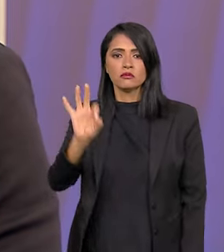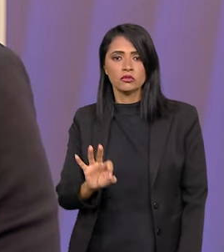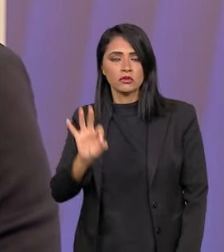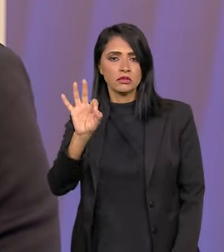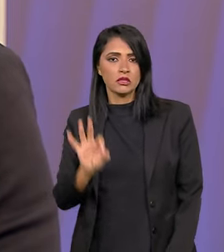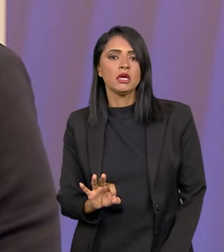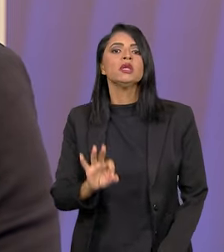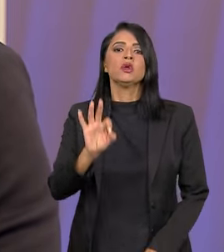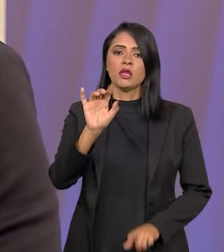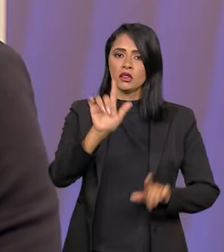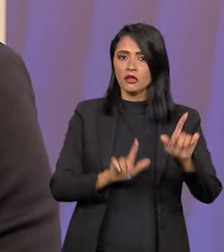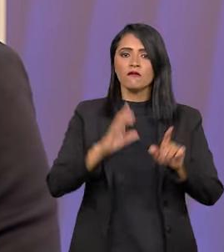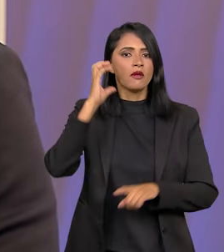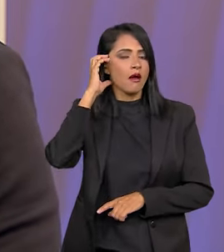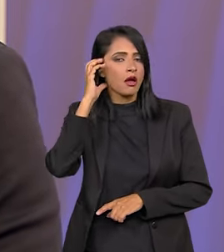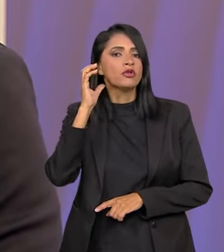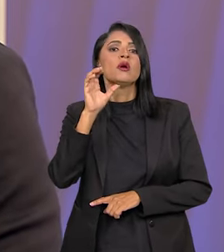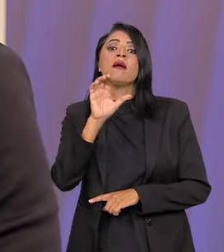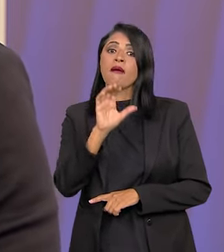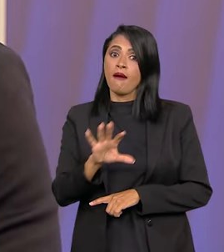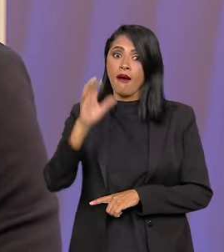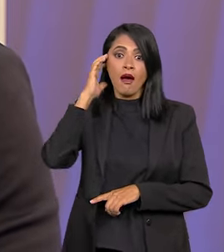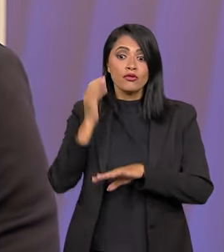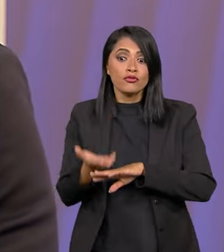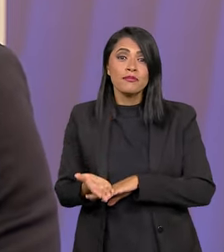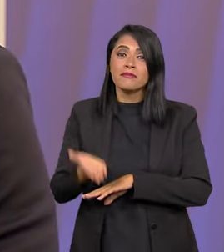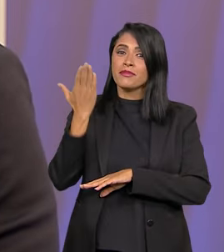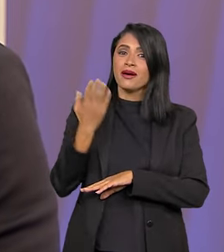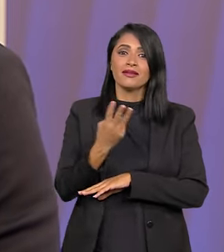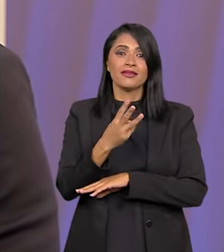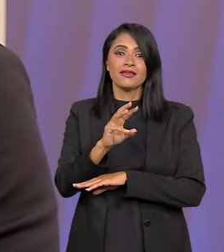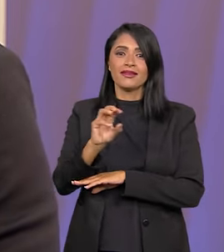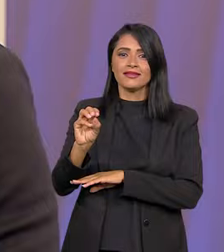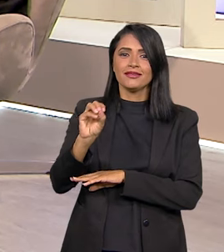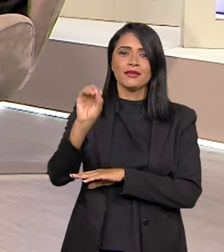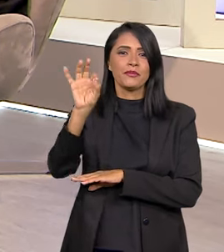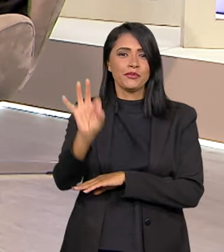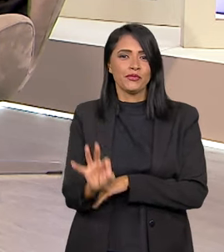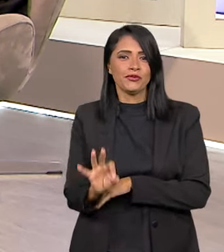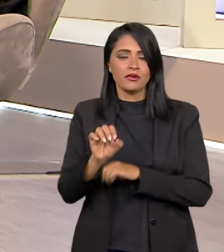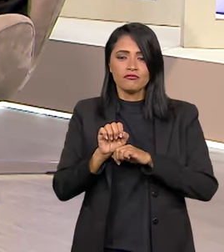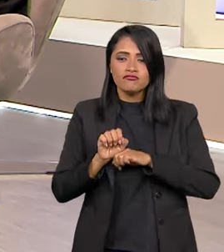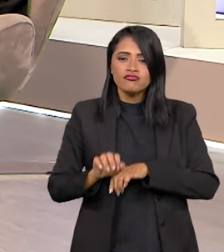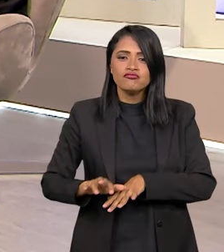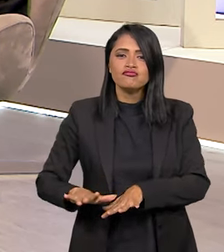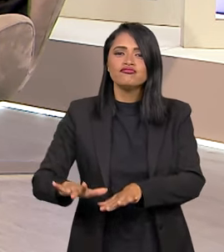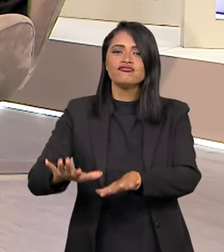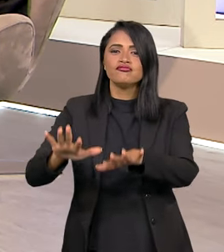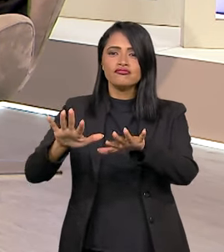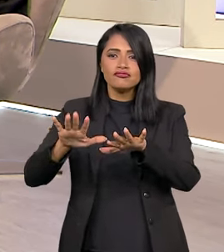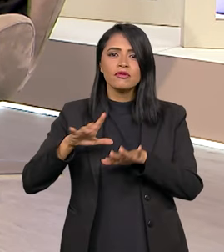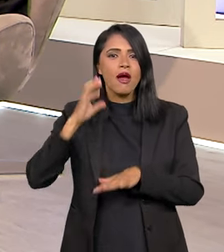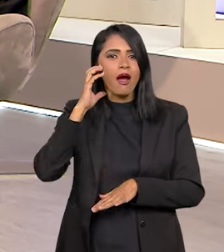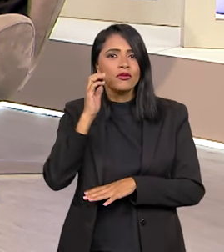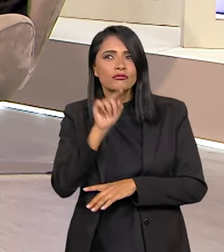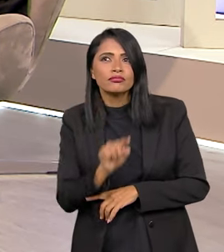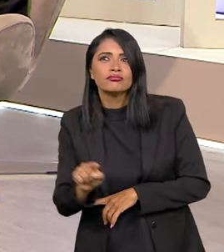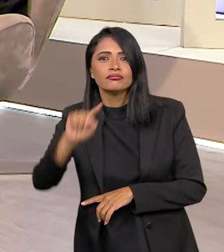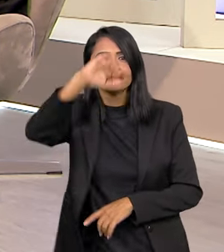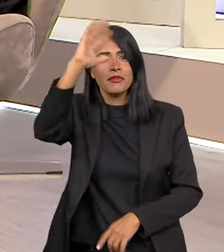150% de TV e rádio. E rádio a gente expandiu para mais de 300% a nossa expansão